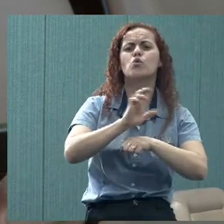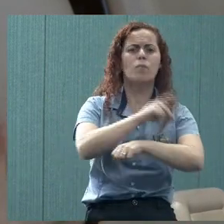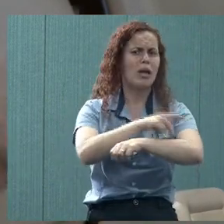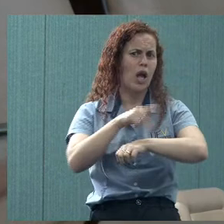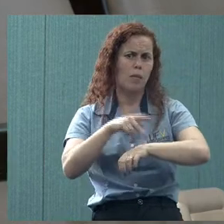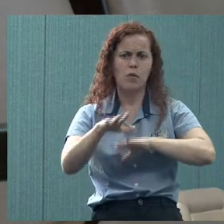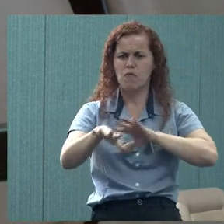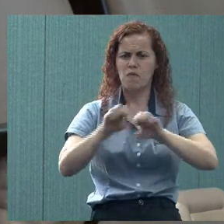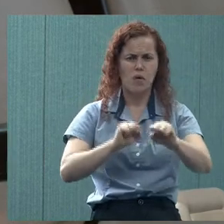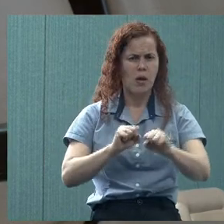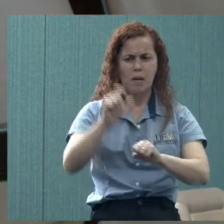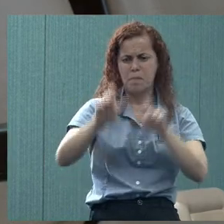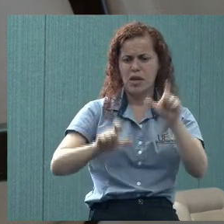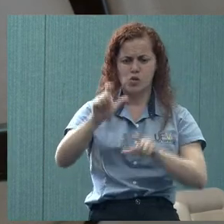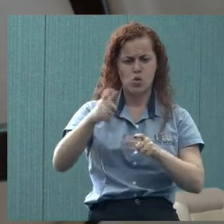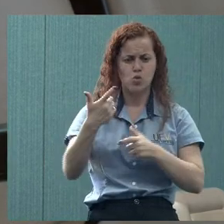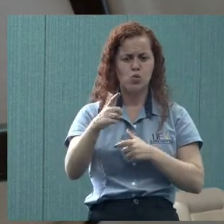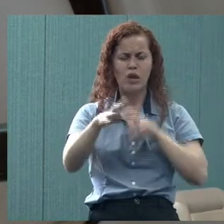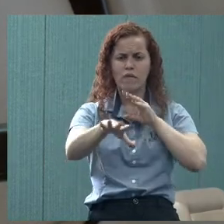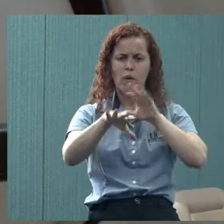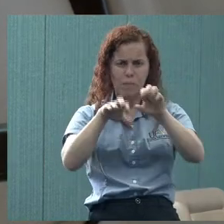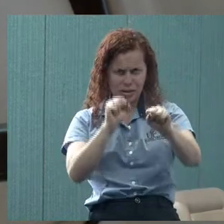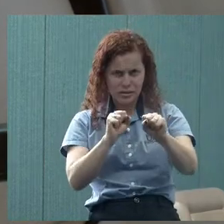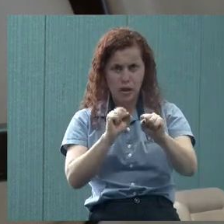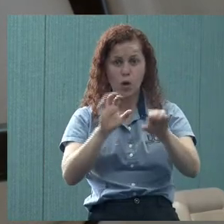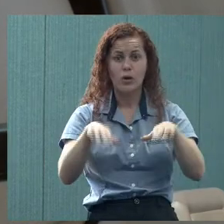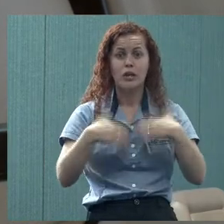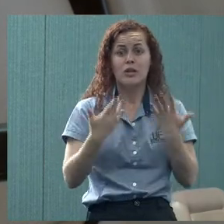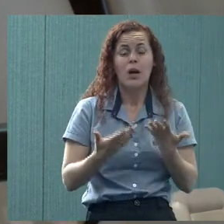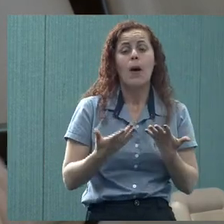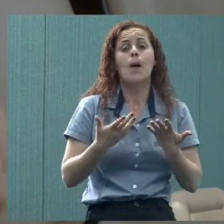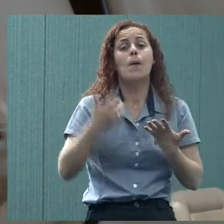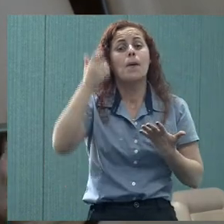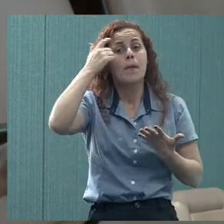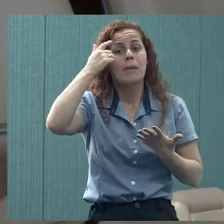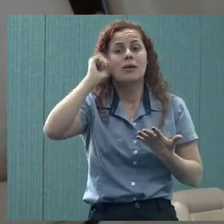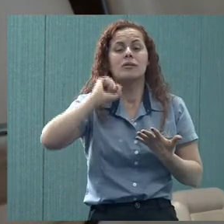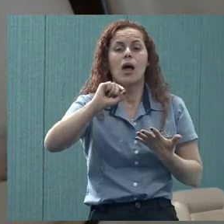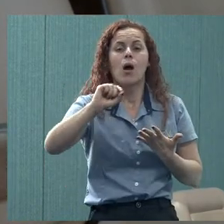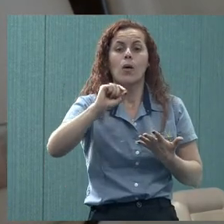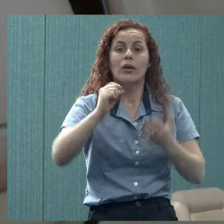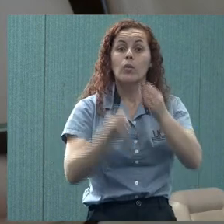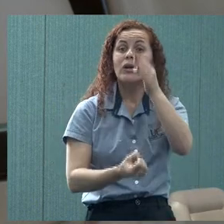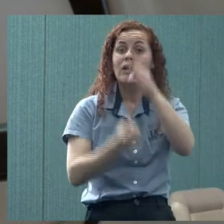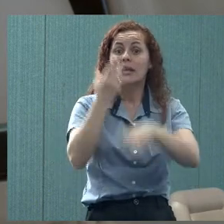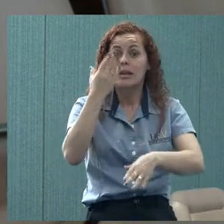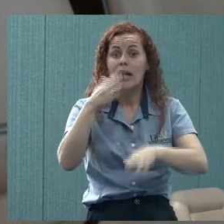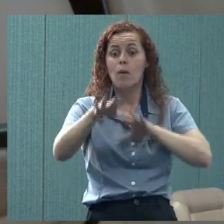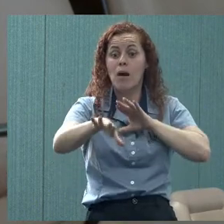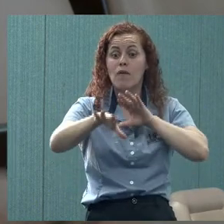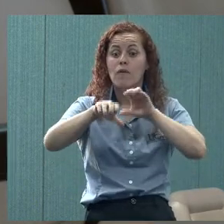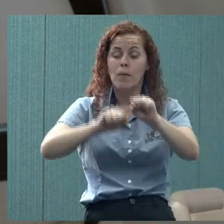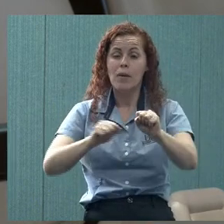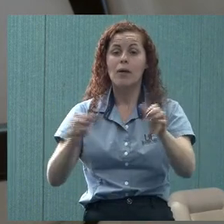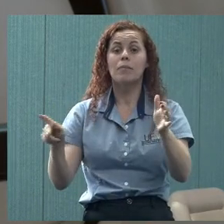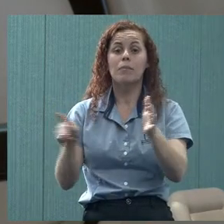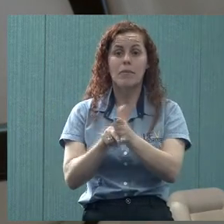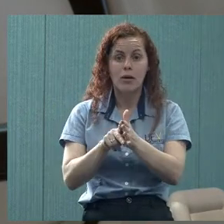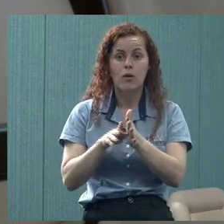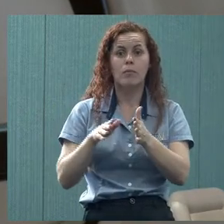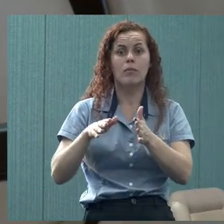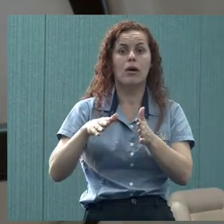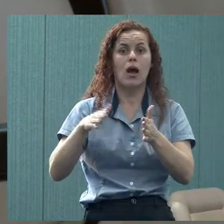forma para isso, as pessoas não têm formação. Mas, então, talvez pensar em criar mesmo uma formação para alguns